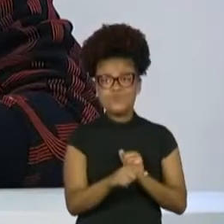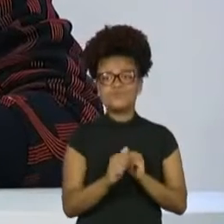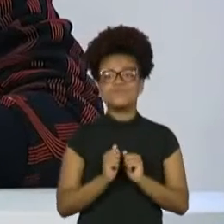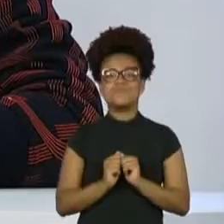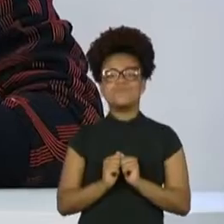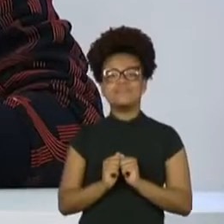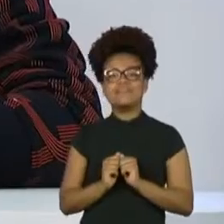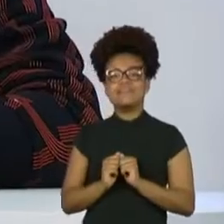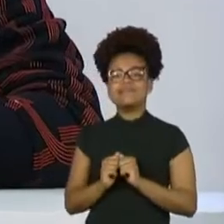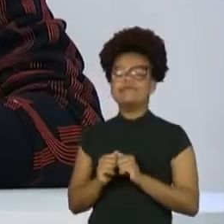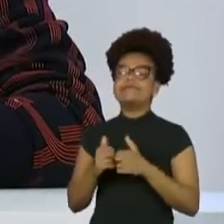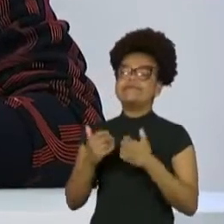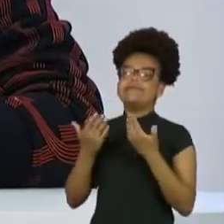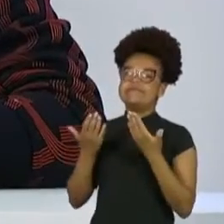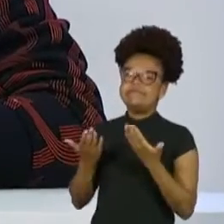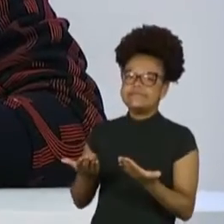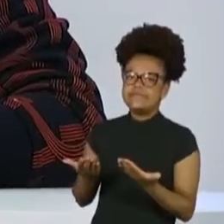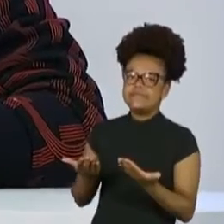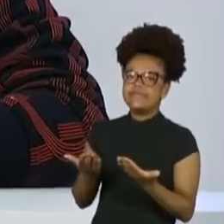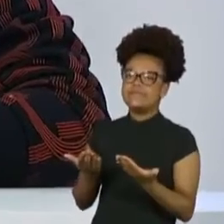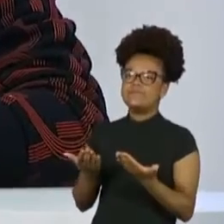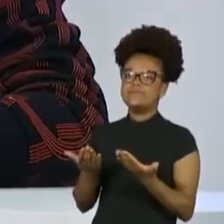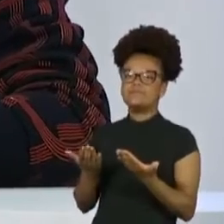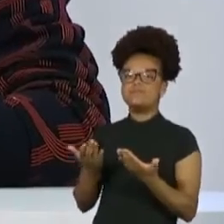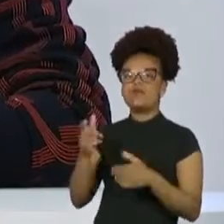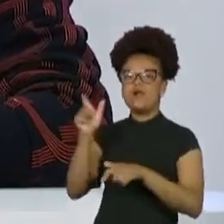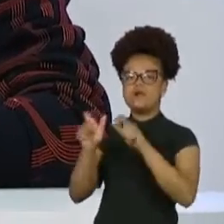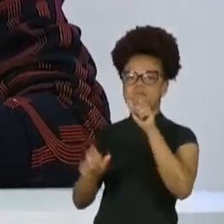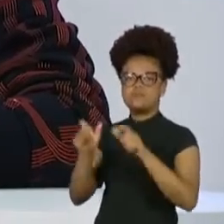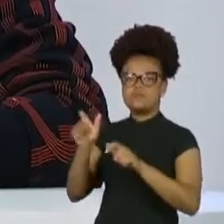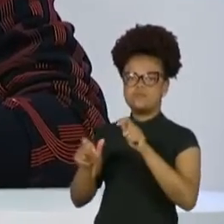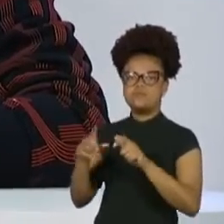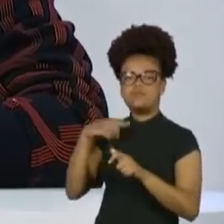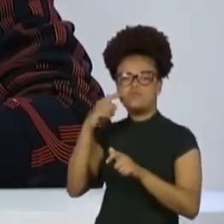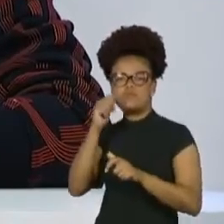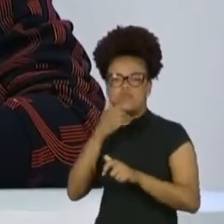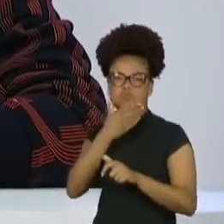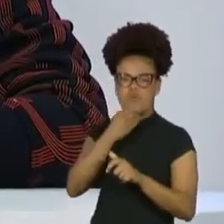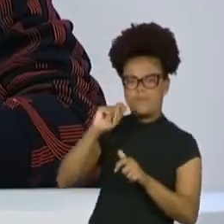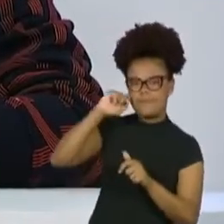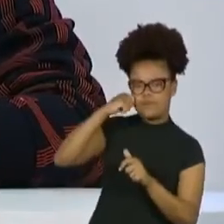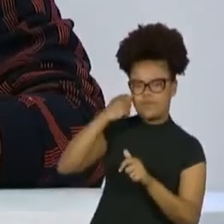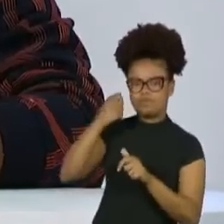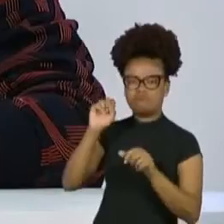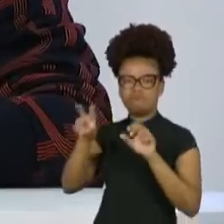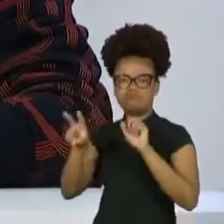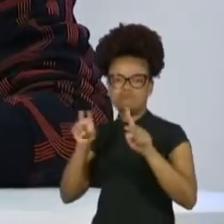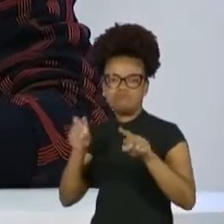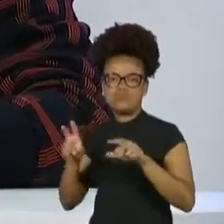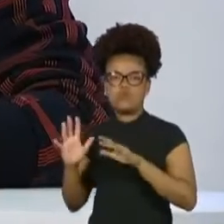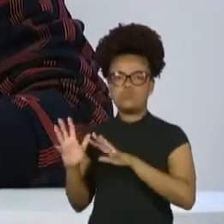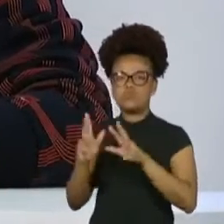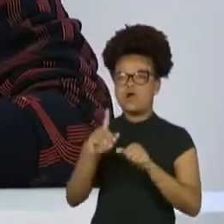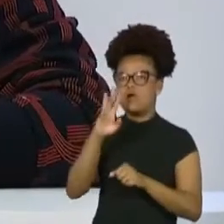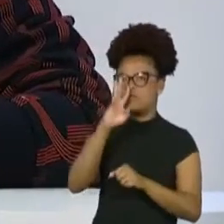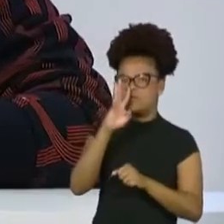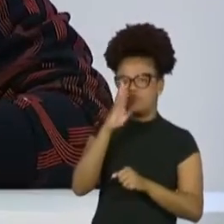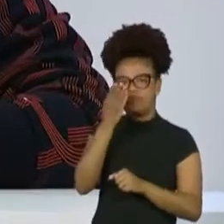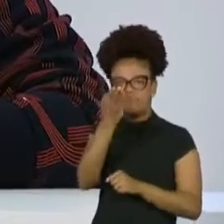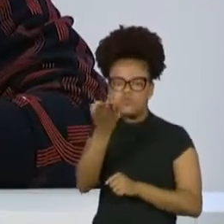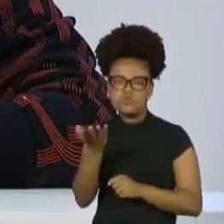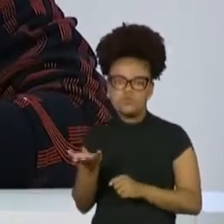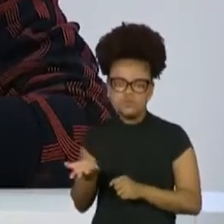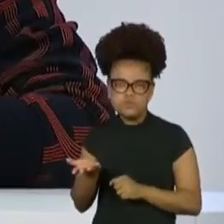gente olha para tantos outros atores e atrizes negras na sua geração, e eles não têm, talvez, o